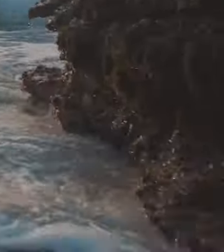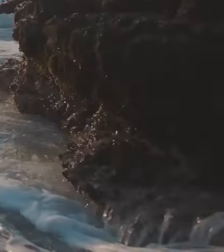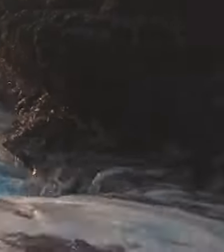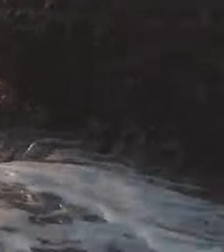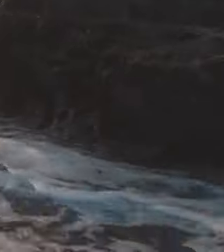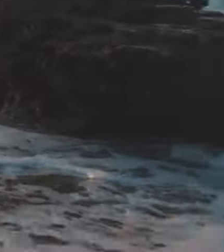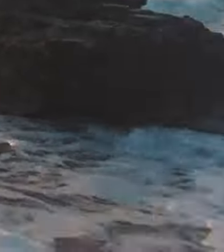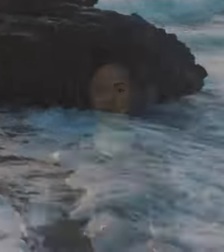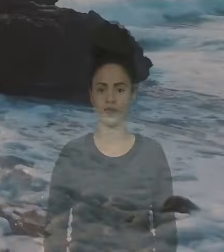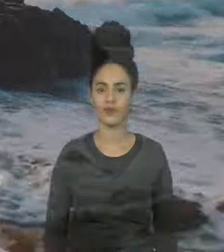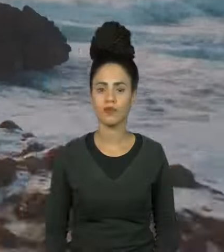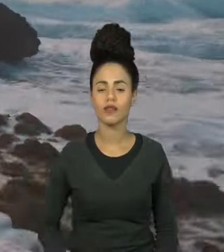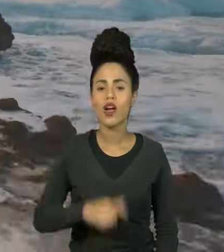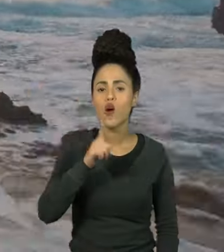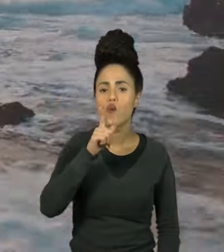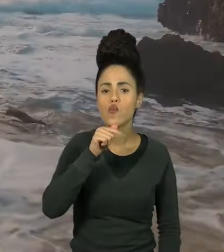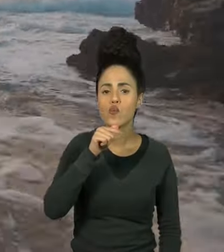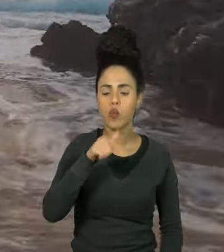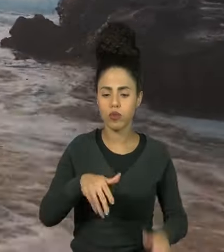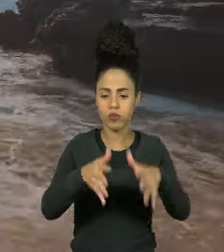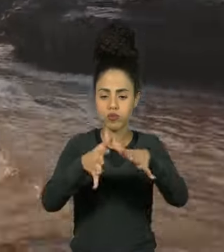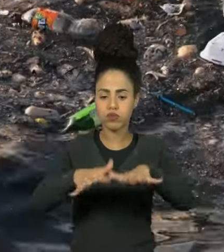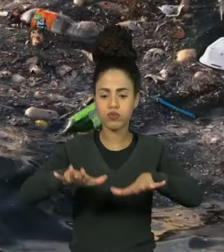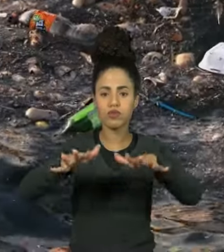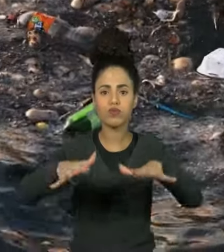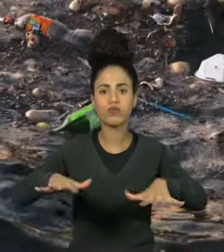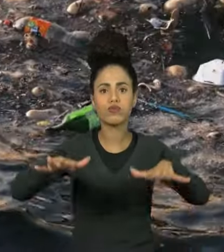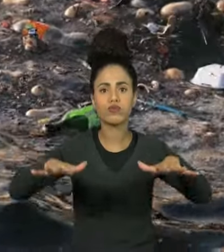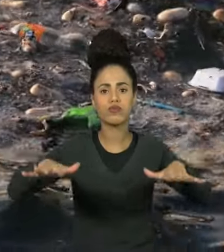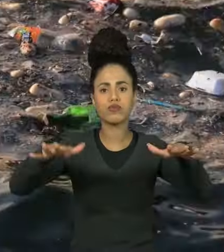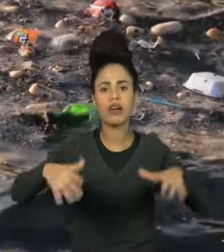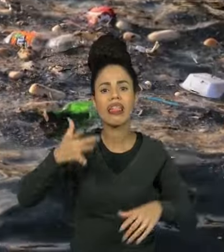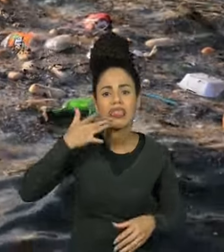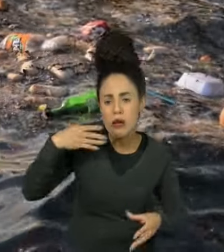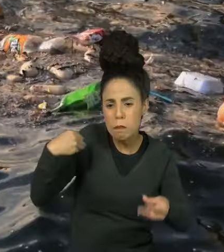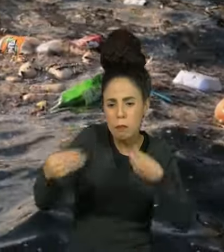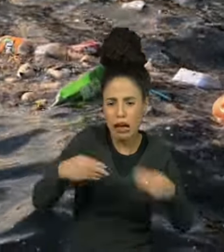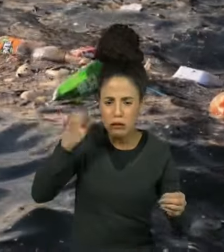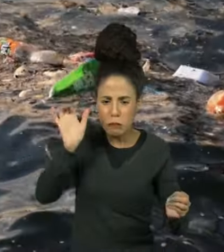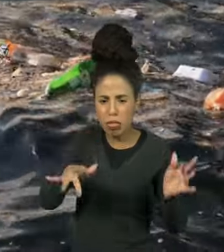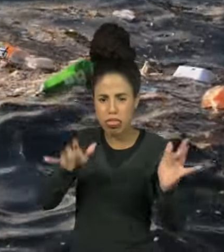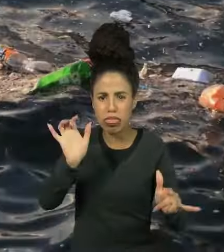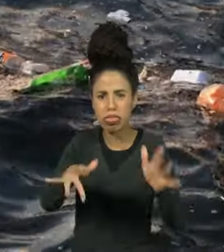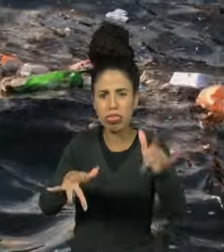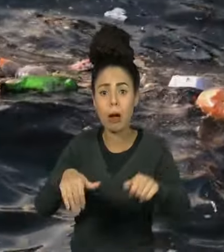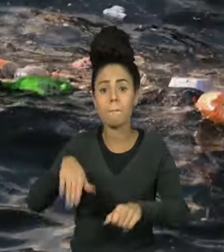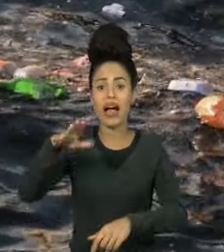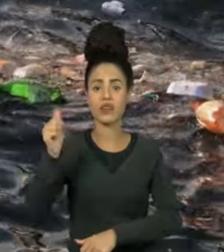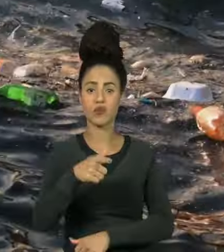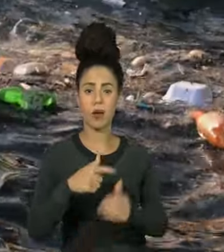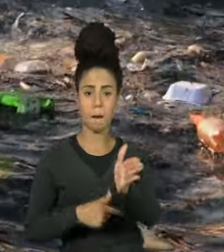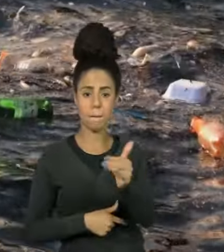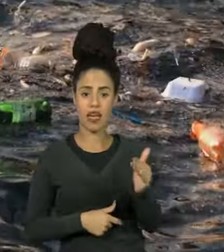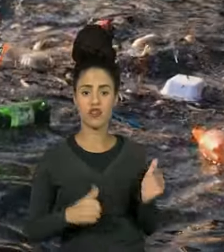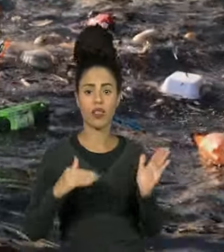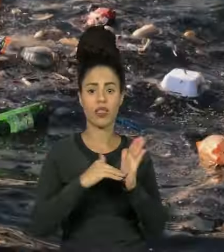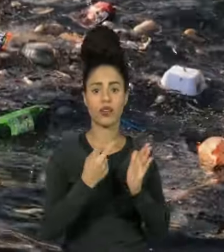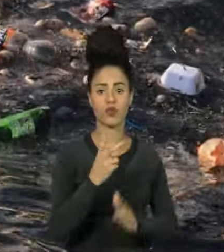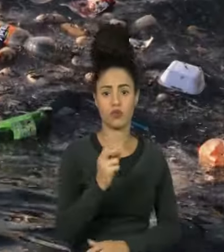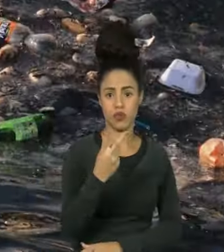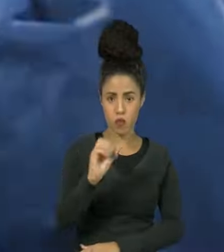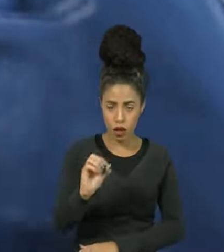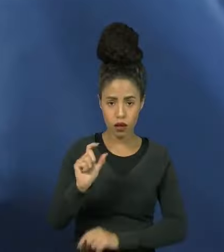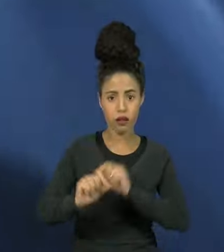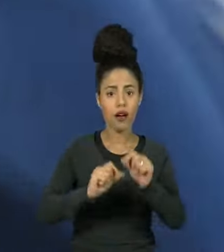Os mares e oceanos da Terra poderão ter mais plásticos do que peixes em 2050. A estimativa é do